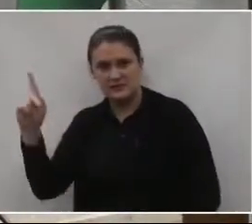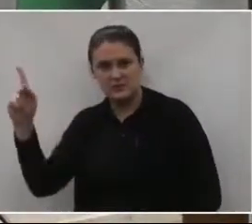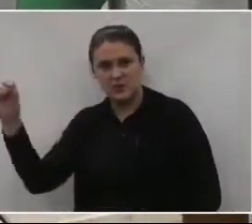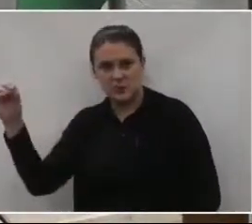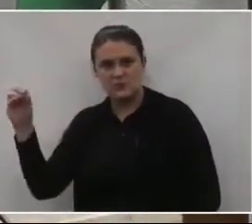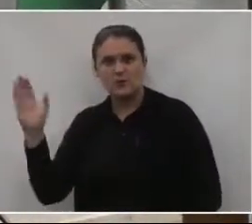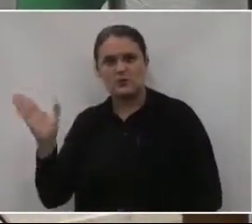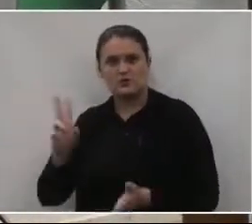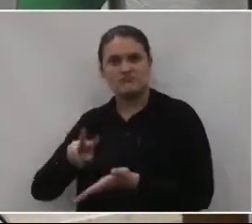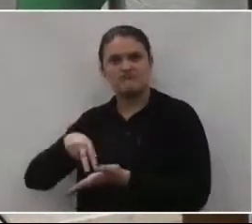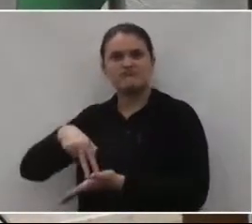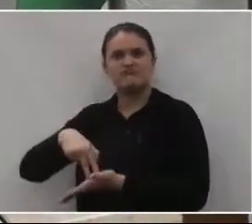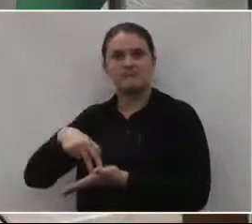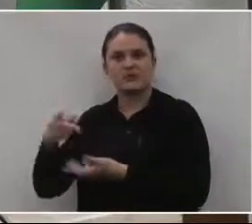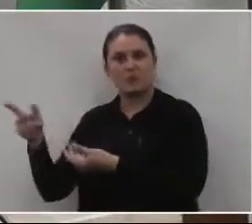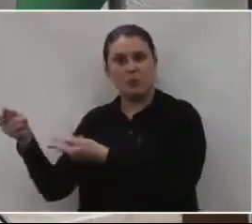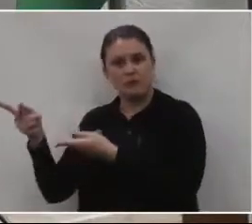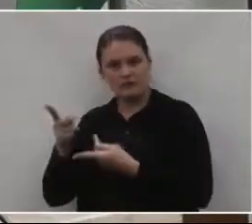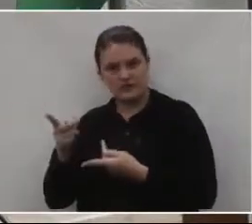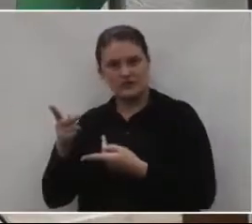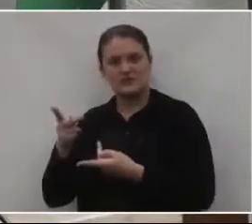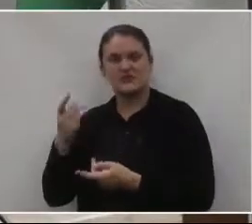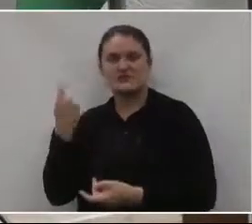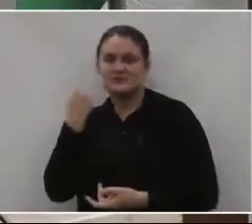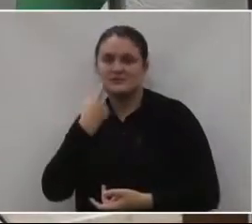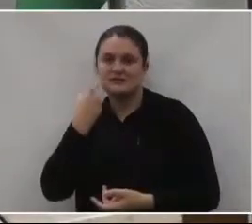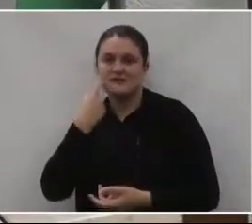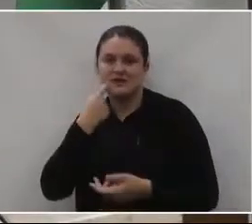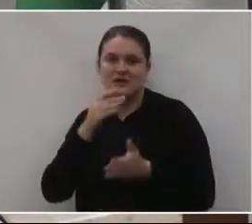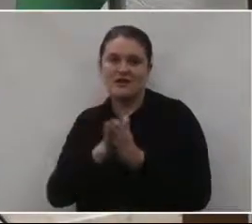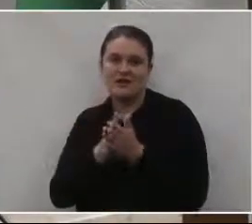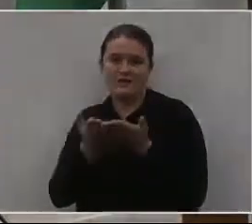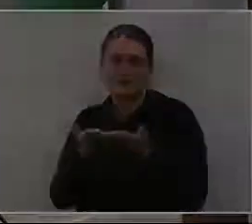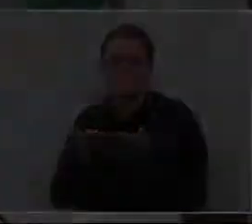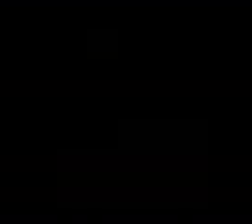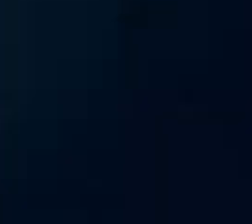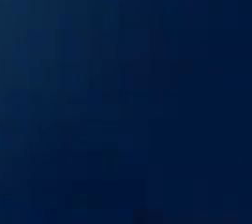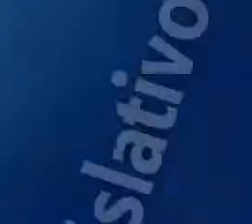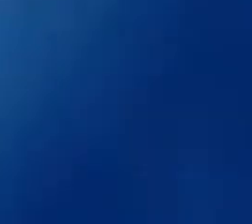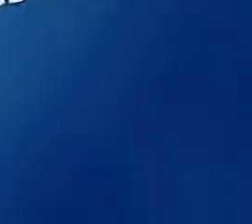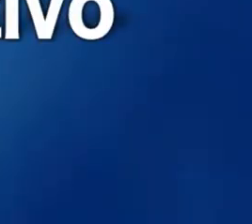que veio aqui fazer o convite para nós e, com certeza, estaremos presentes lá no evento.